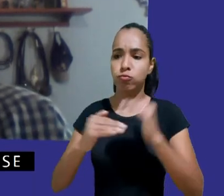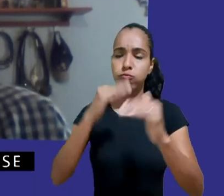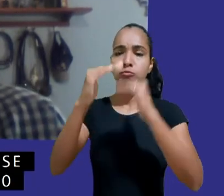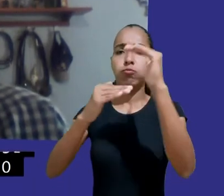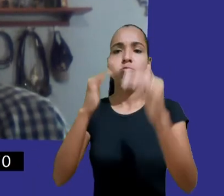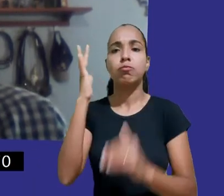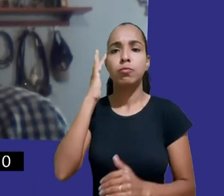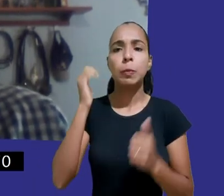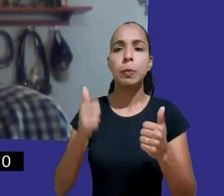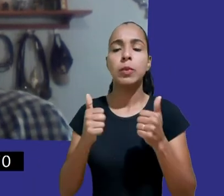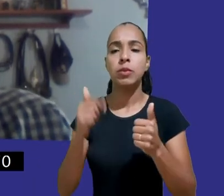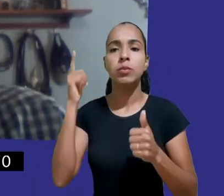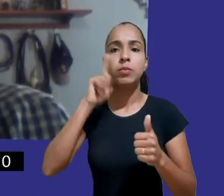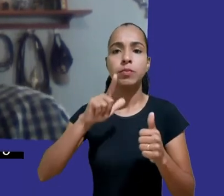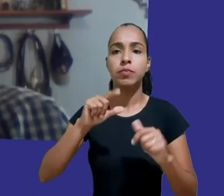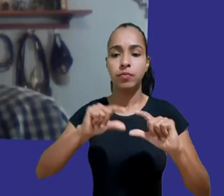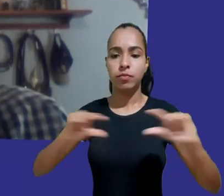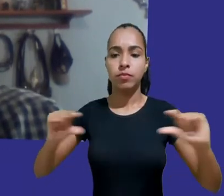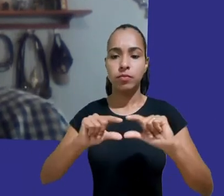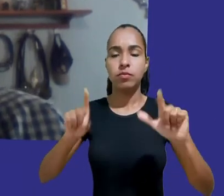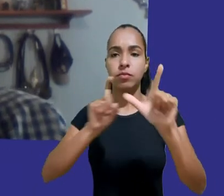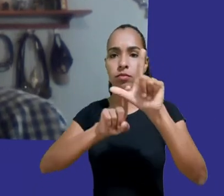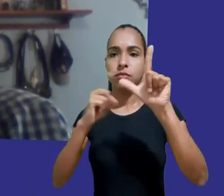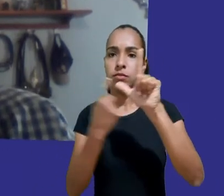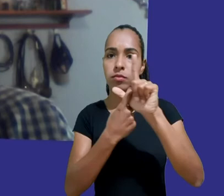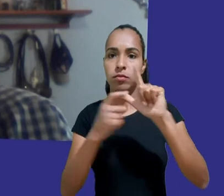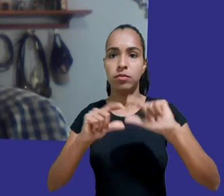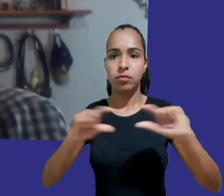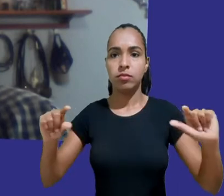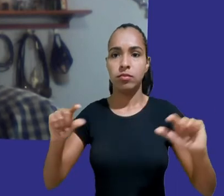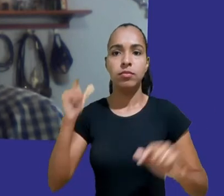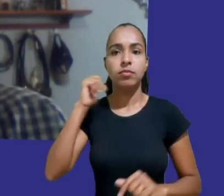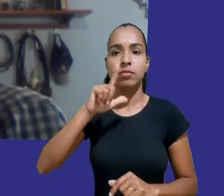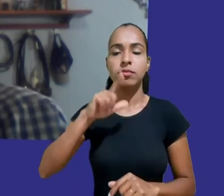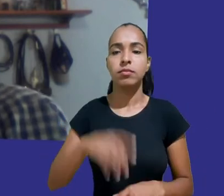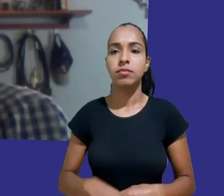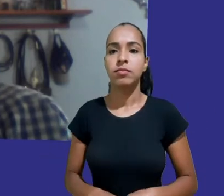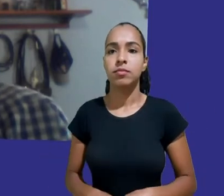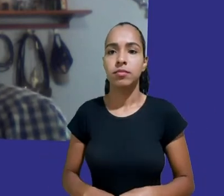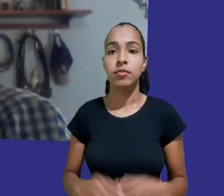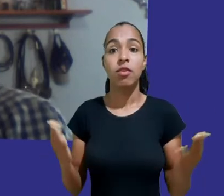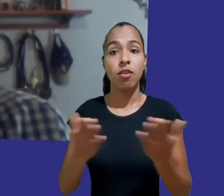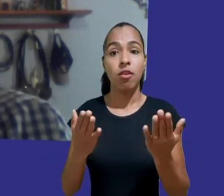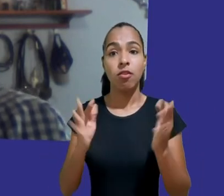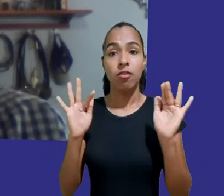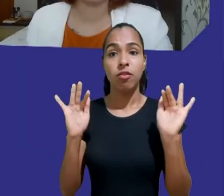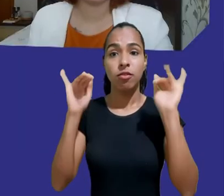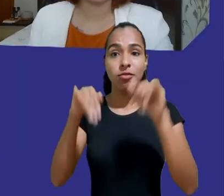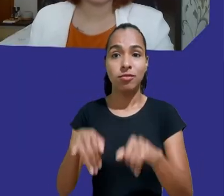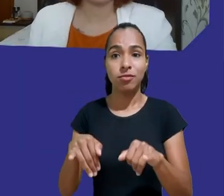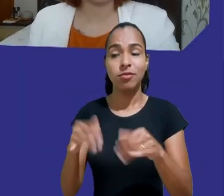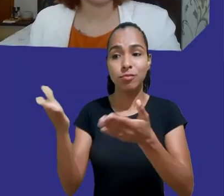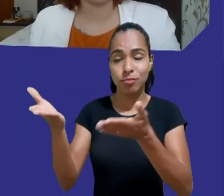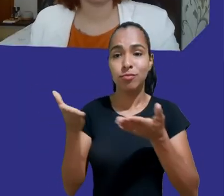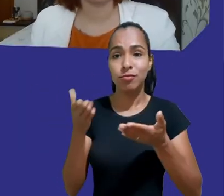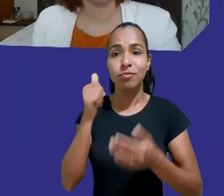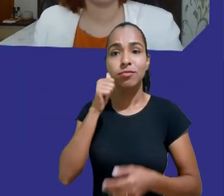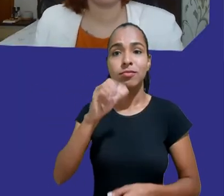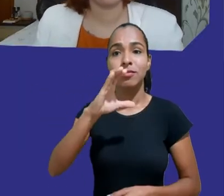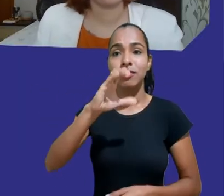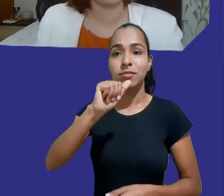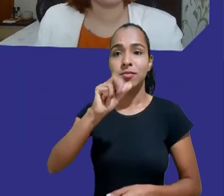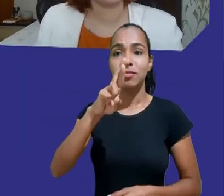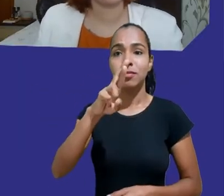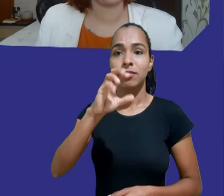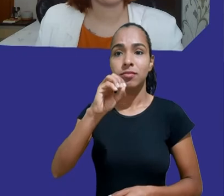vai estar aqui no chat bom agora finalmente eu queria chamar a minha querida colega Carolina Martinelli que vai conduzir a segunda